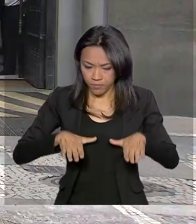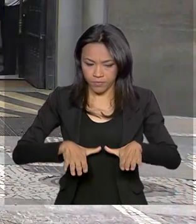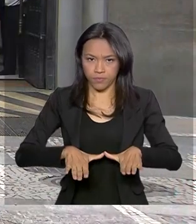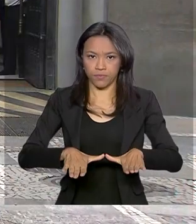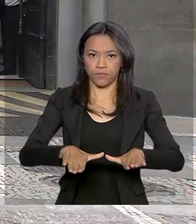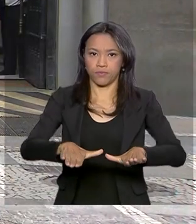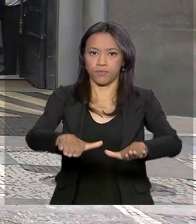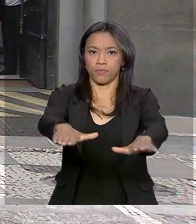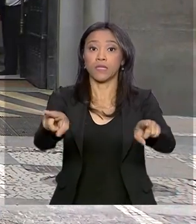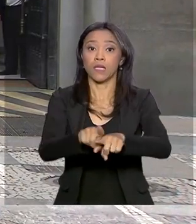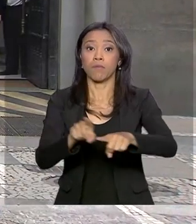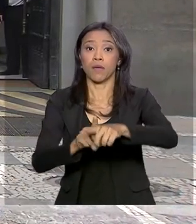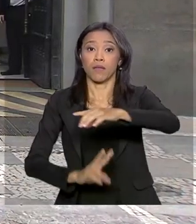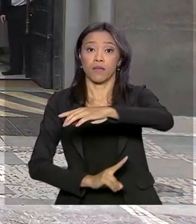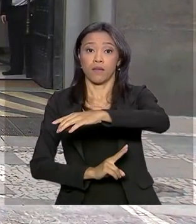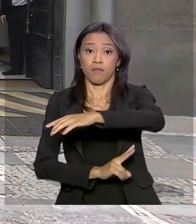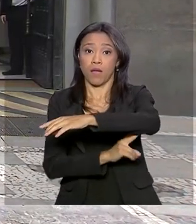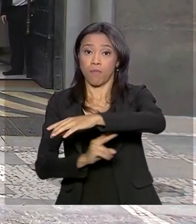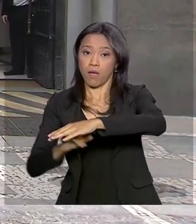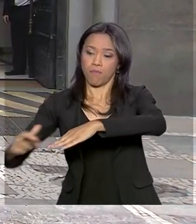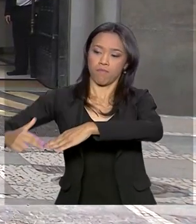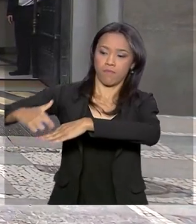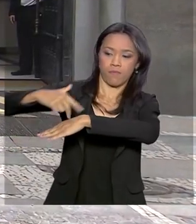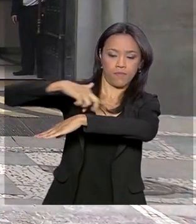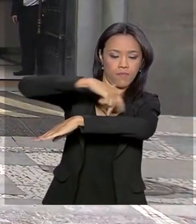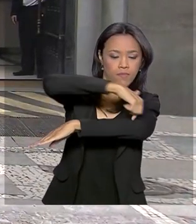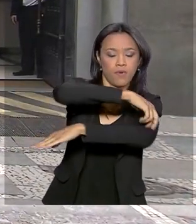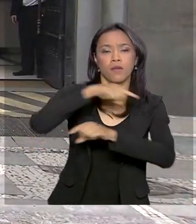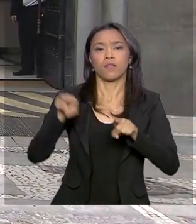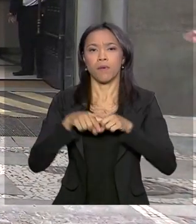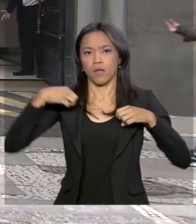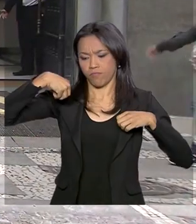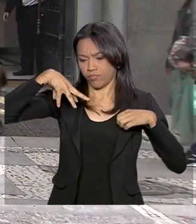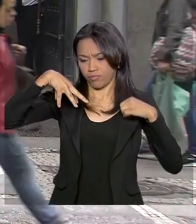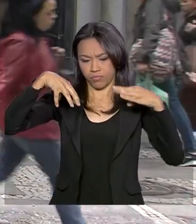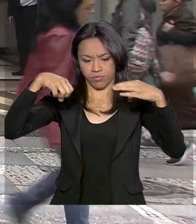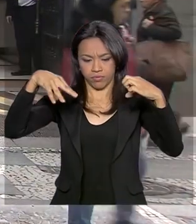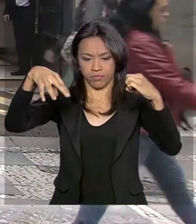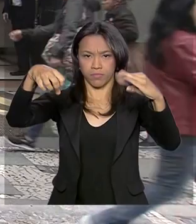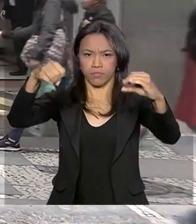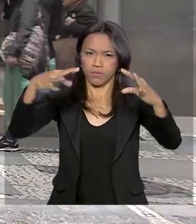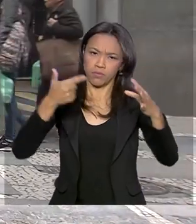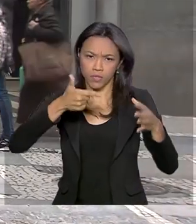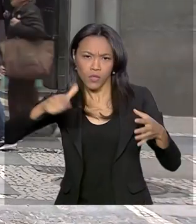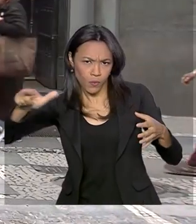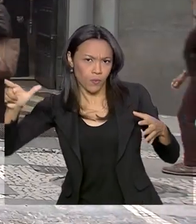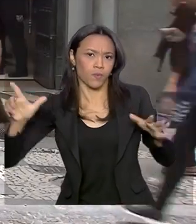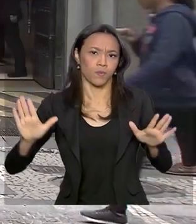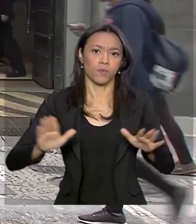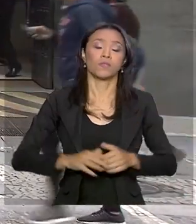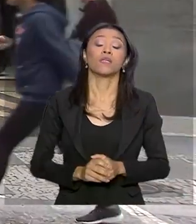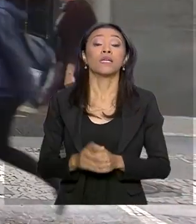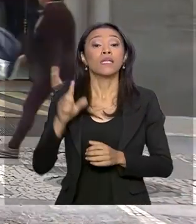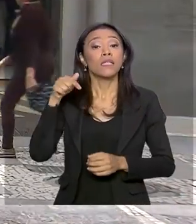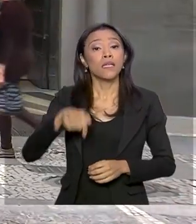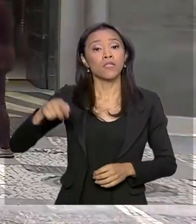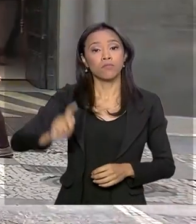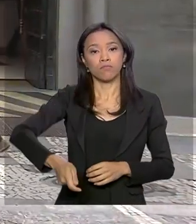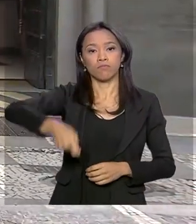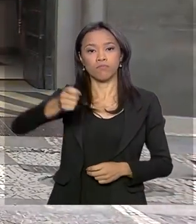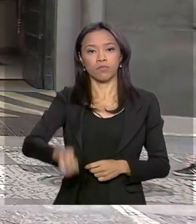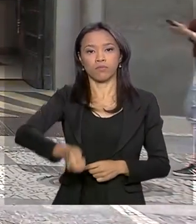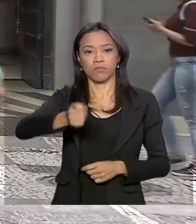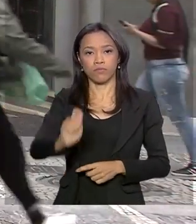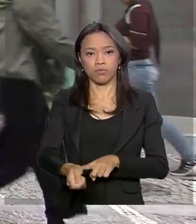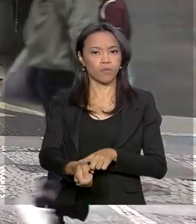passarela de pedestres, iluminação e obras de interconexão com outras rodovias. Neste leilão, não está